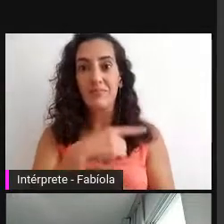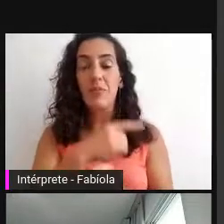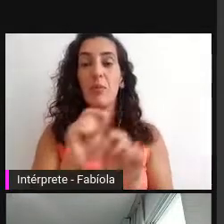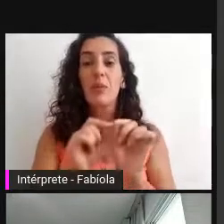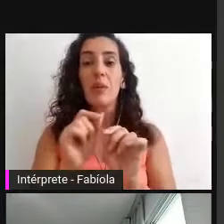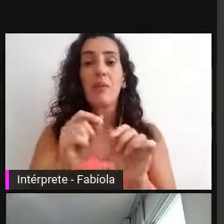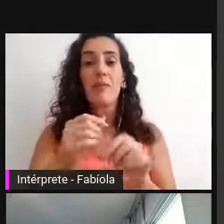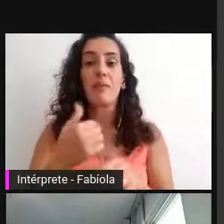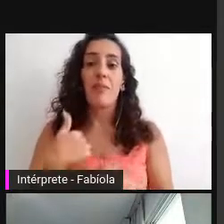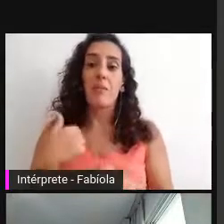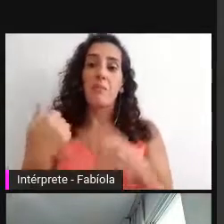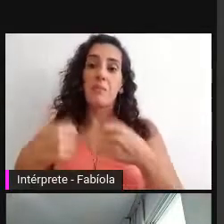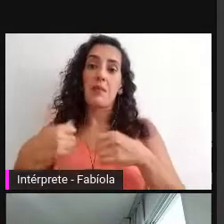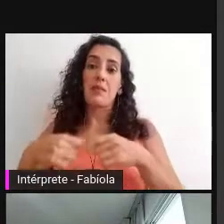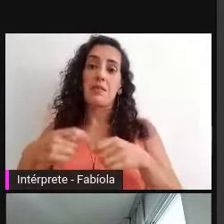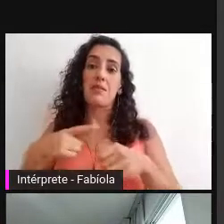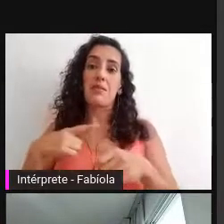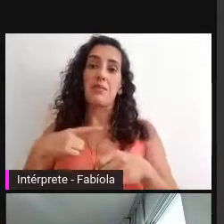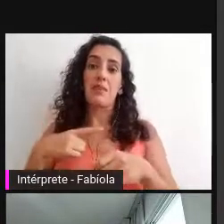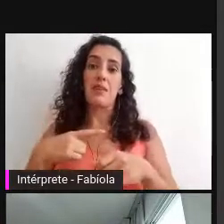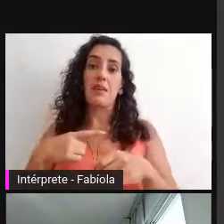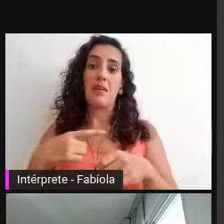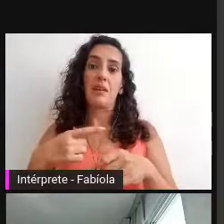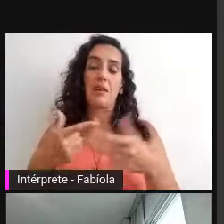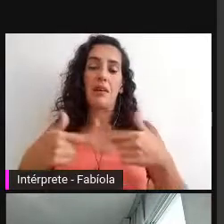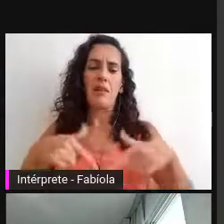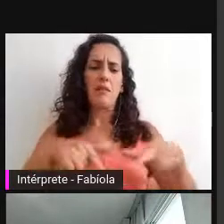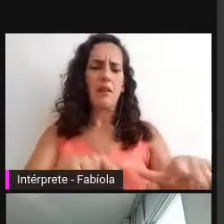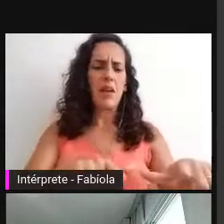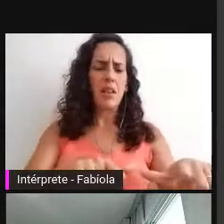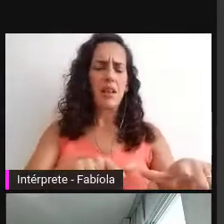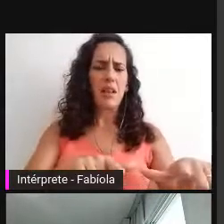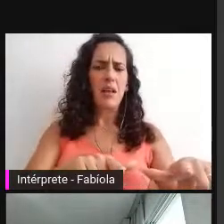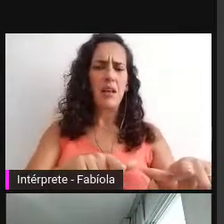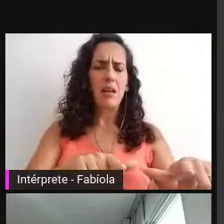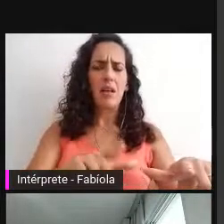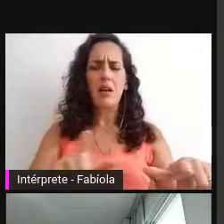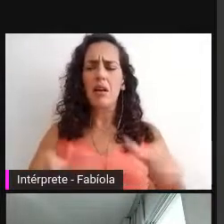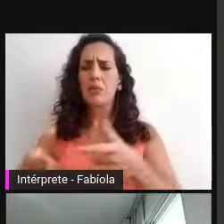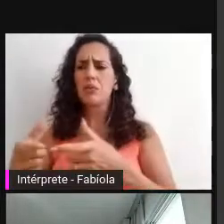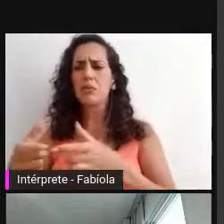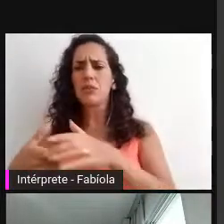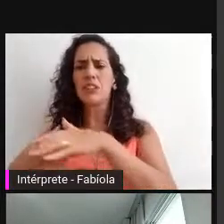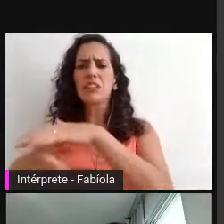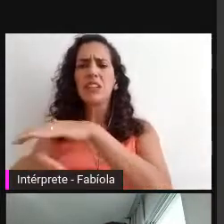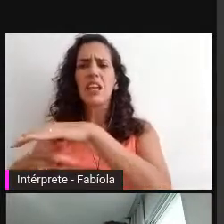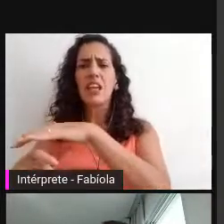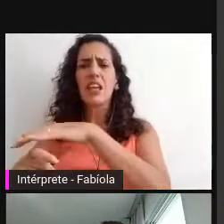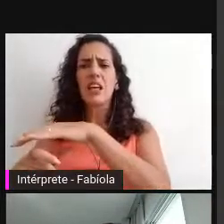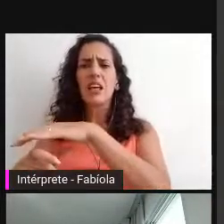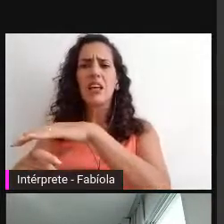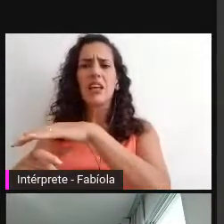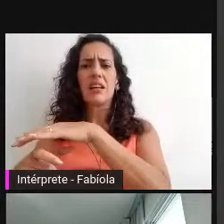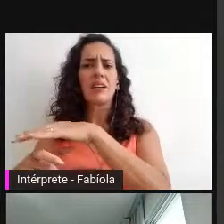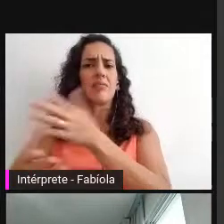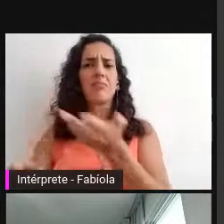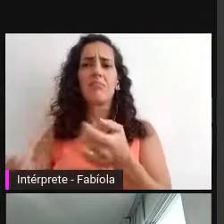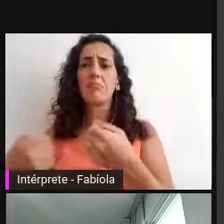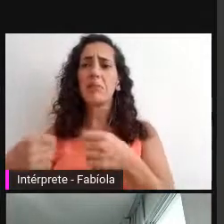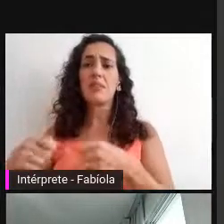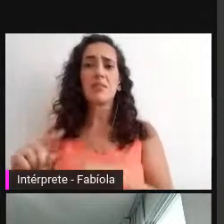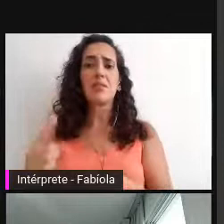Quer dizer, eu só tirei de uma mídia para outra mídia. Eu vou continuar dependente.